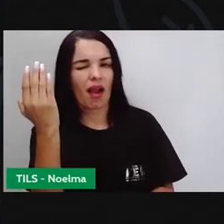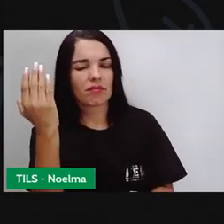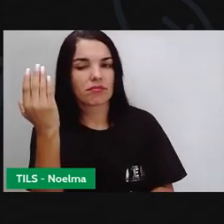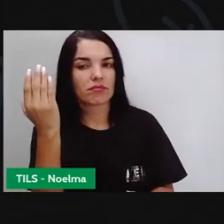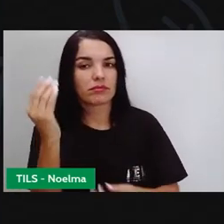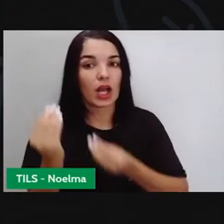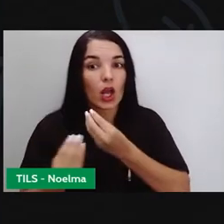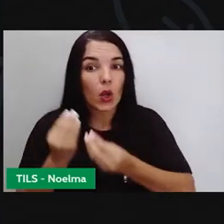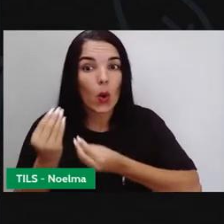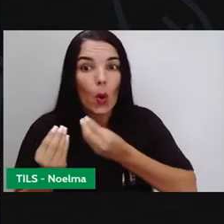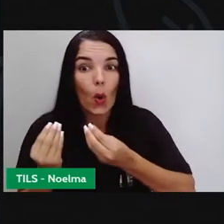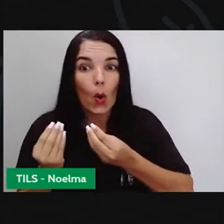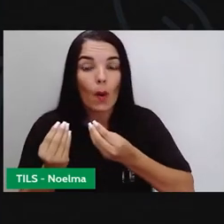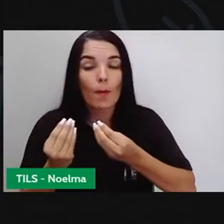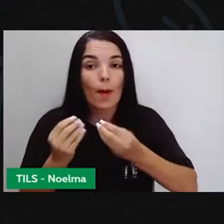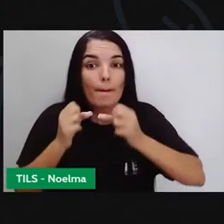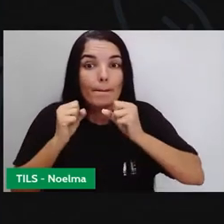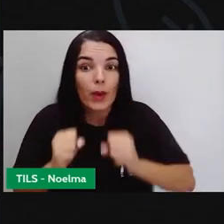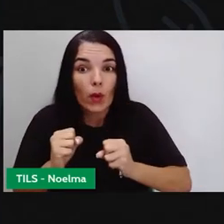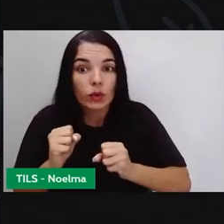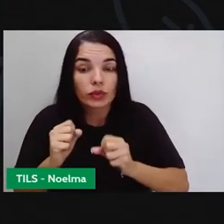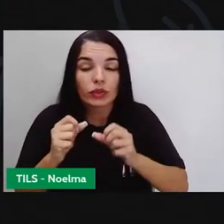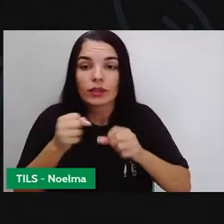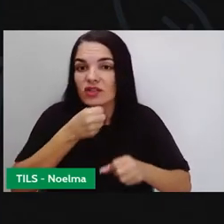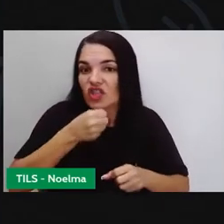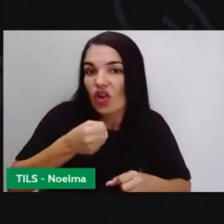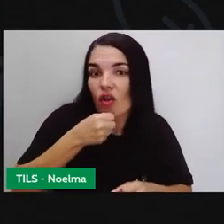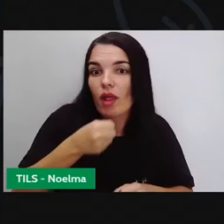as grandes mídias podem nos manipular.